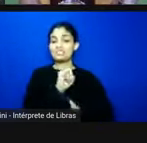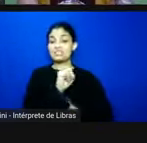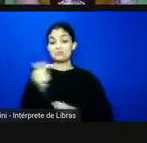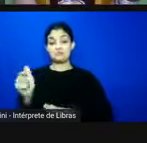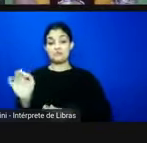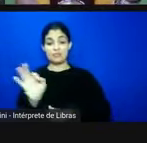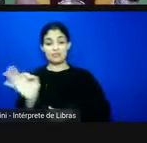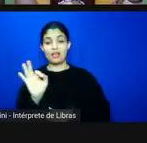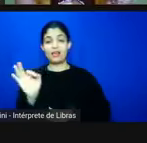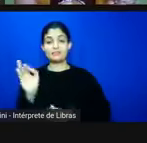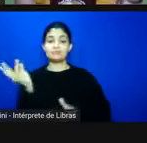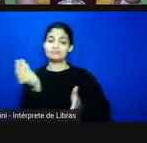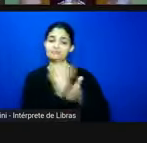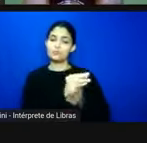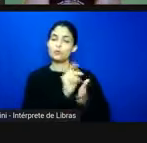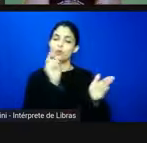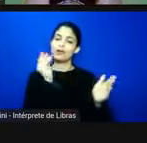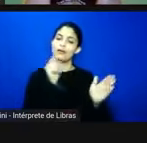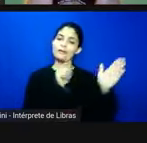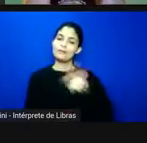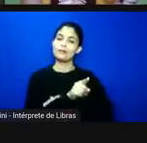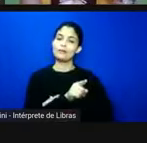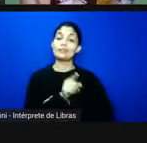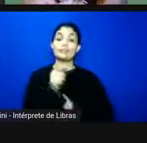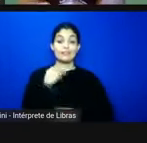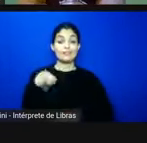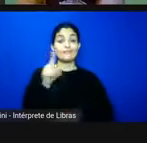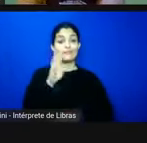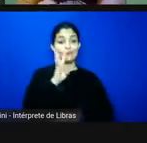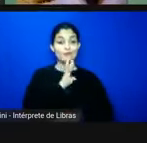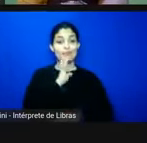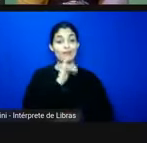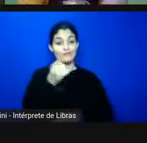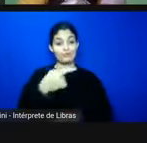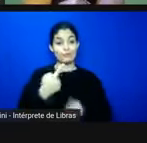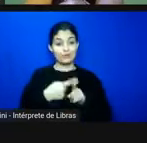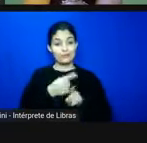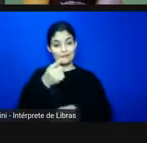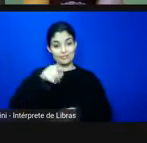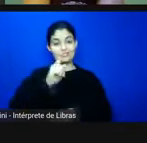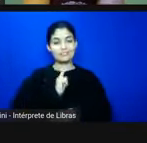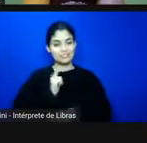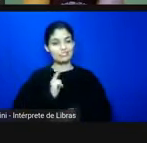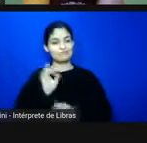e aí foi muito legal porque vocês tinham realmente muita coisa para